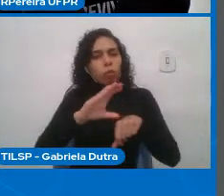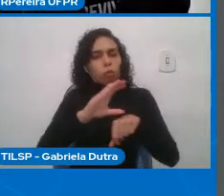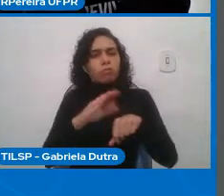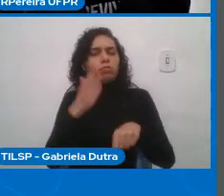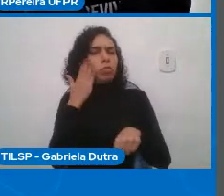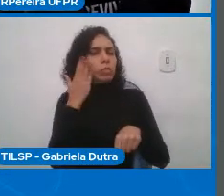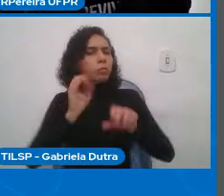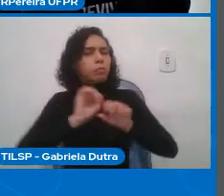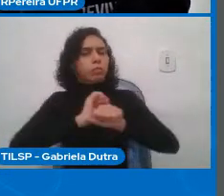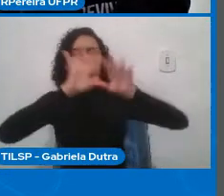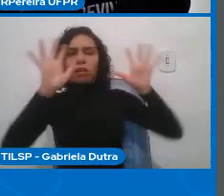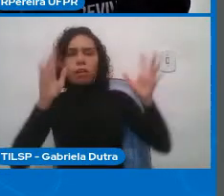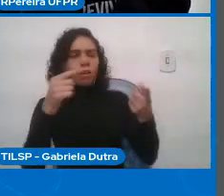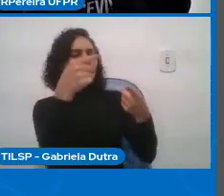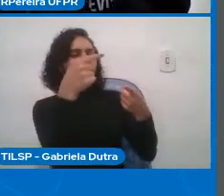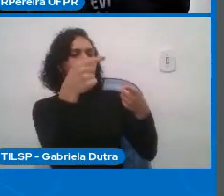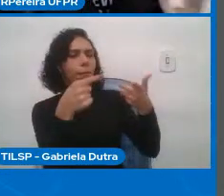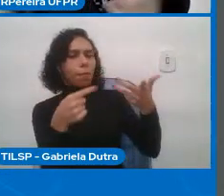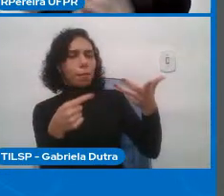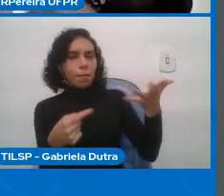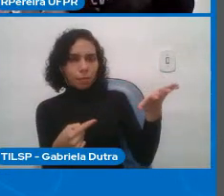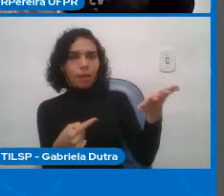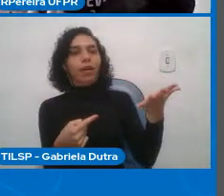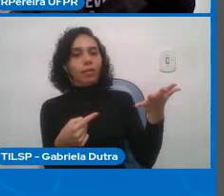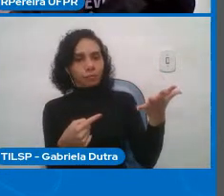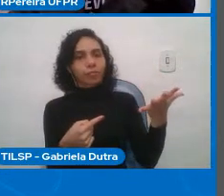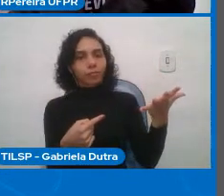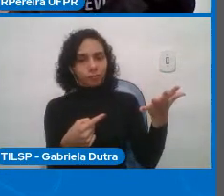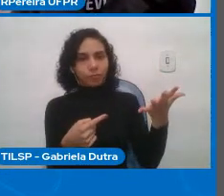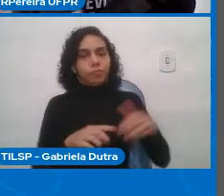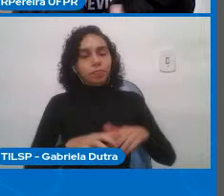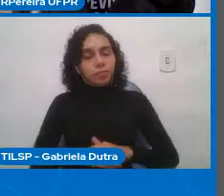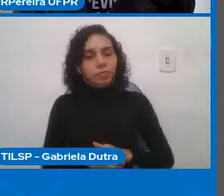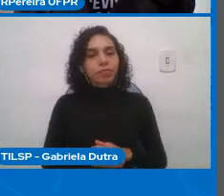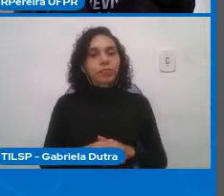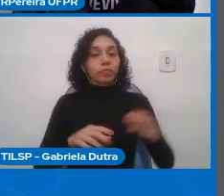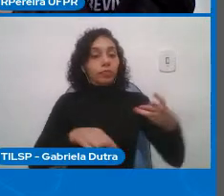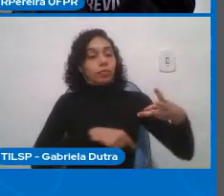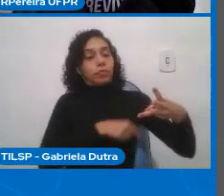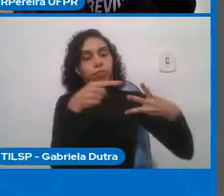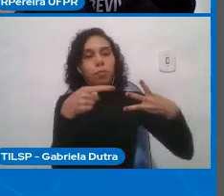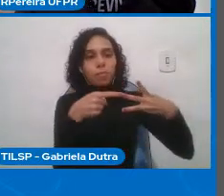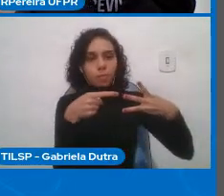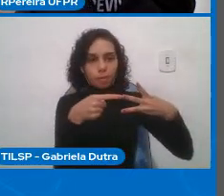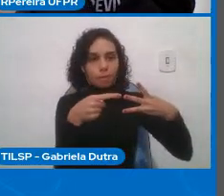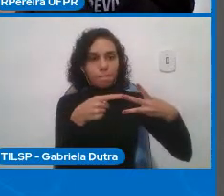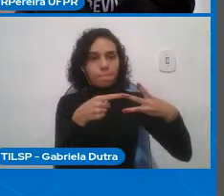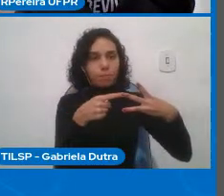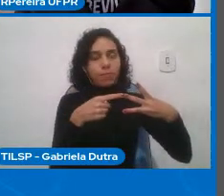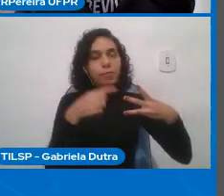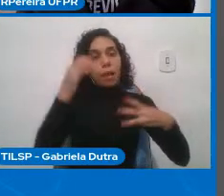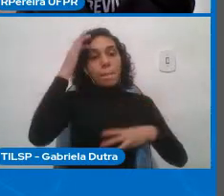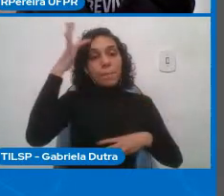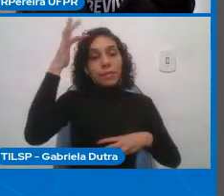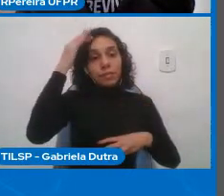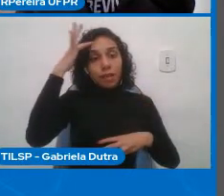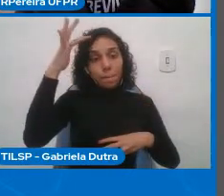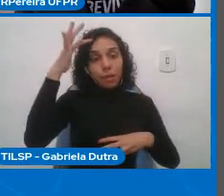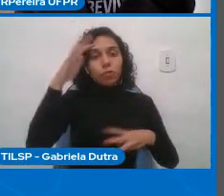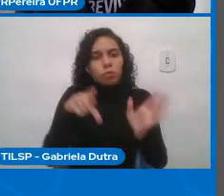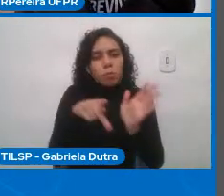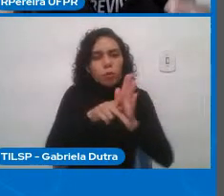ela tem à disposição dela no eixo dois é pensamento computacional onde nós exercitamos